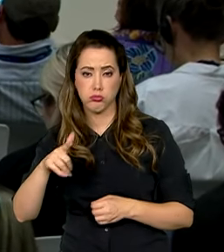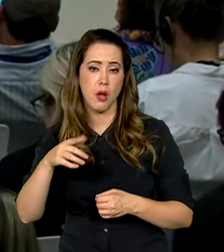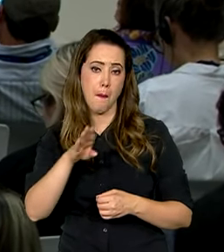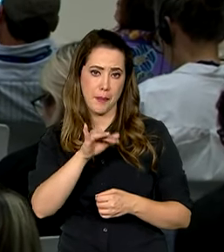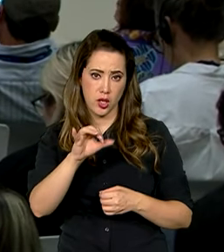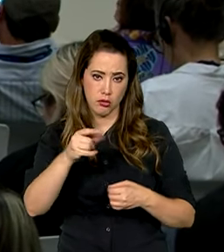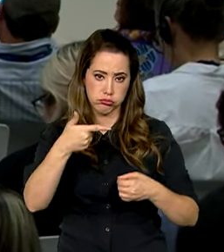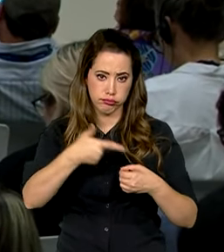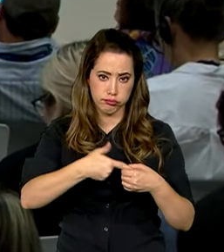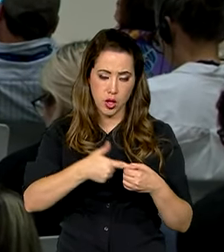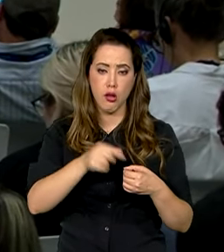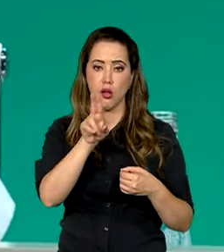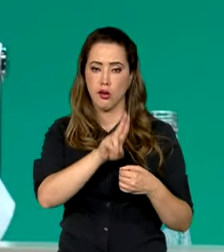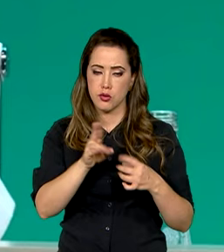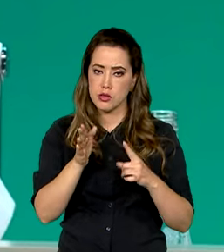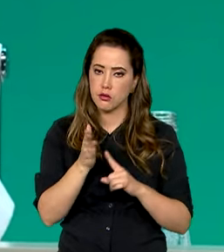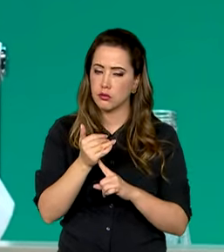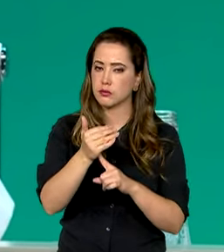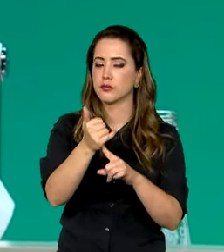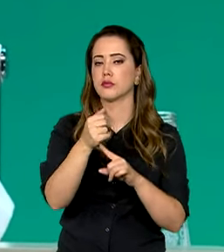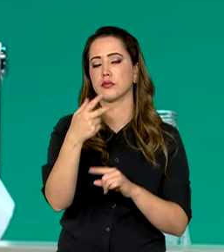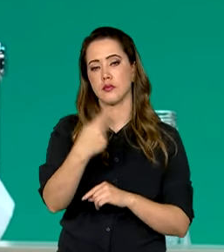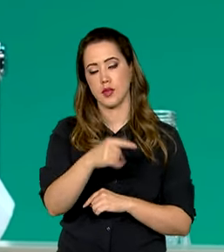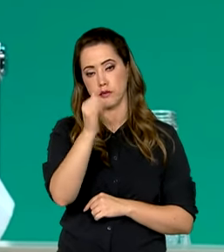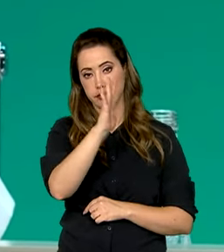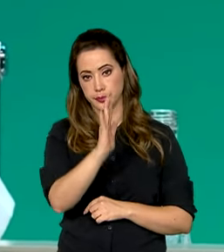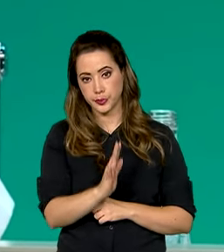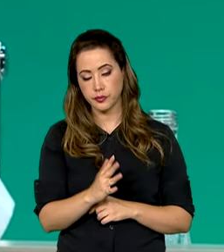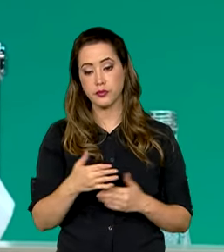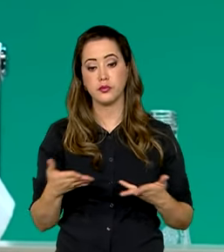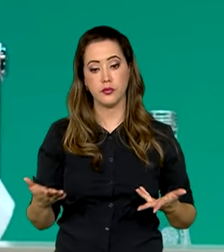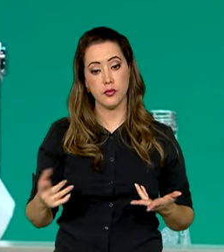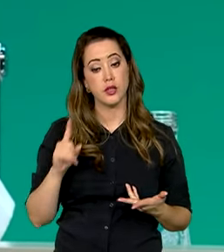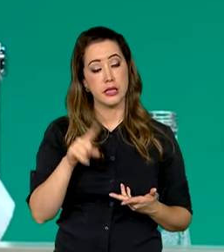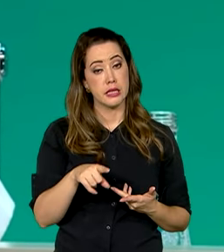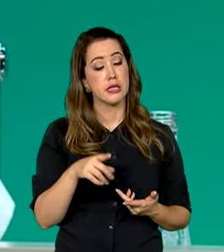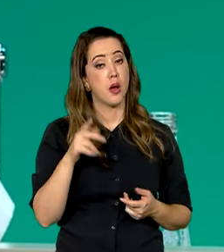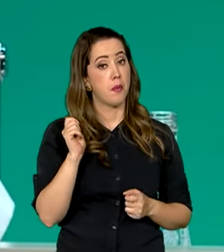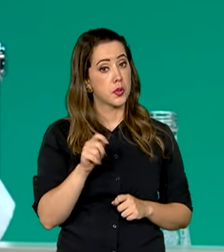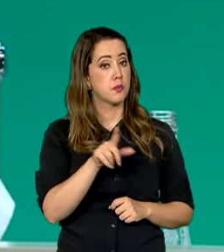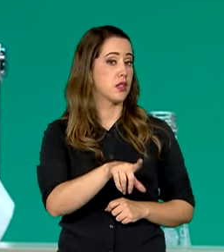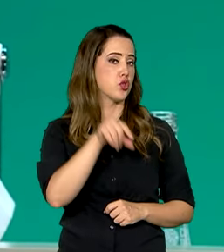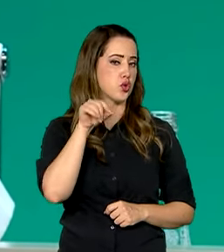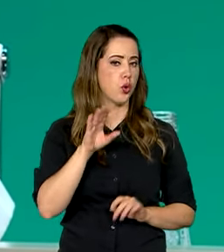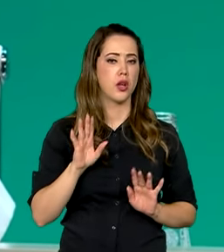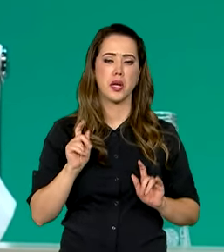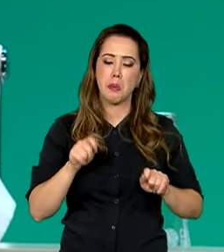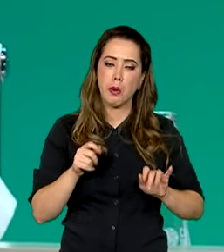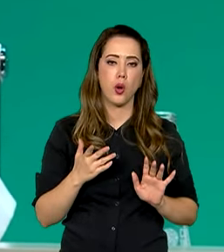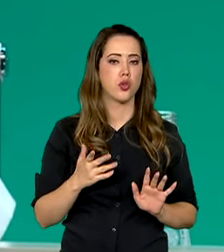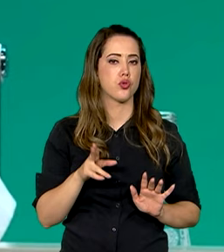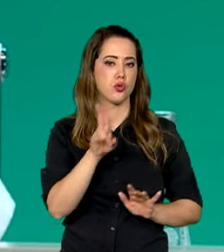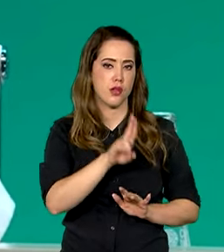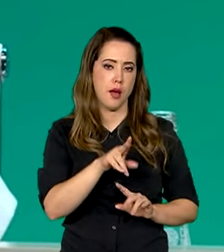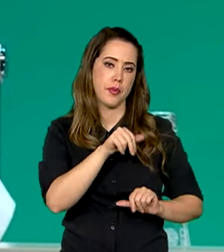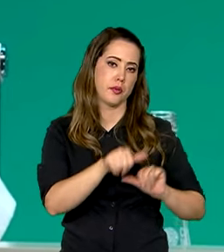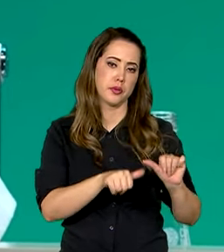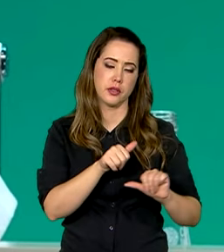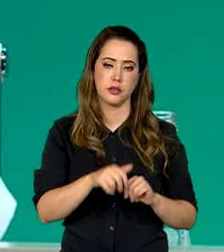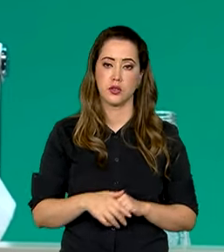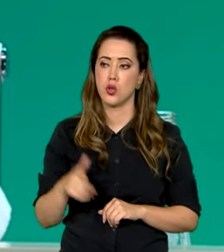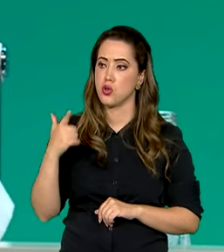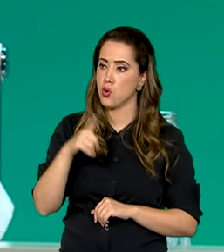tecnologia, de aprimoramento tecnológico no Brasil. Esta é uma alternativa colocada sobre a mesa. Há outras